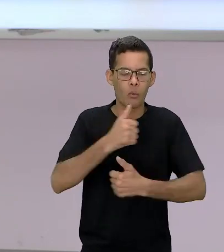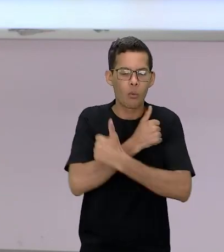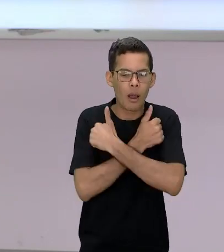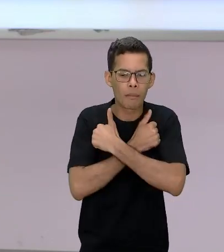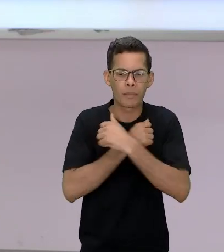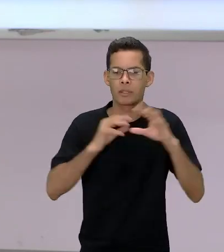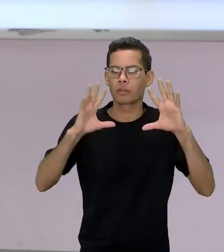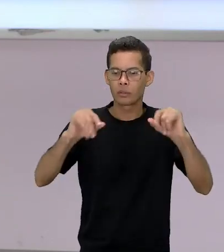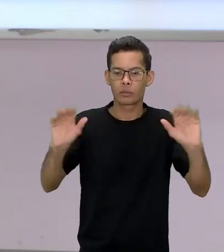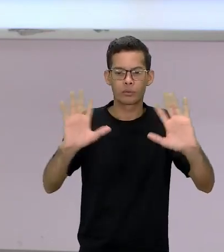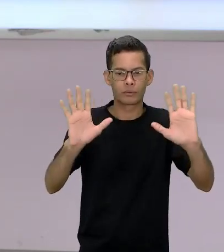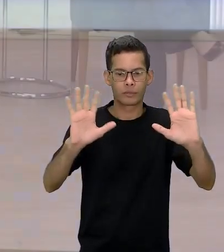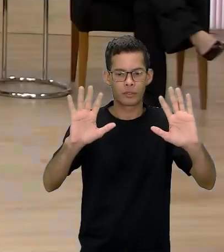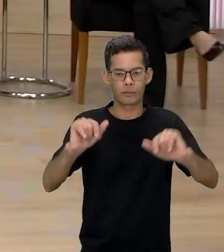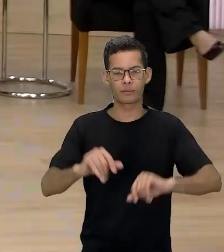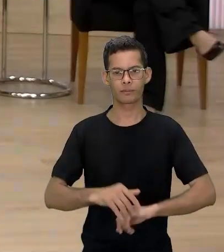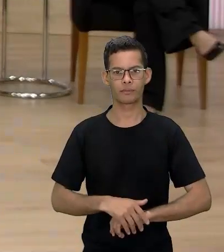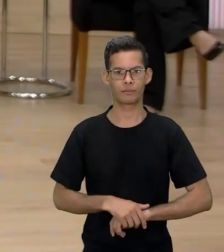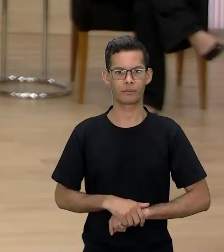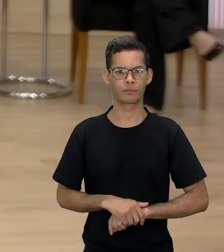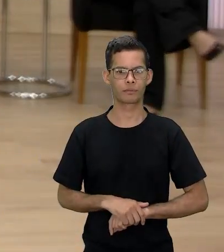e até lá tchau